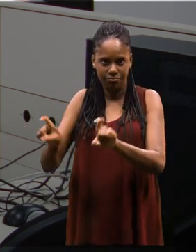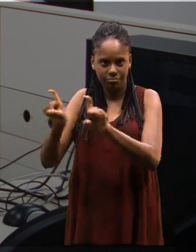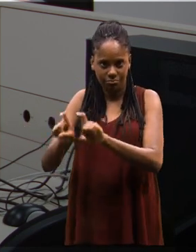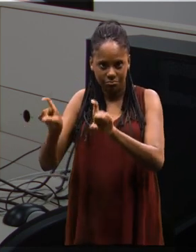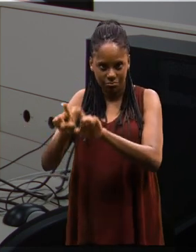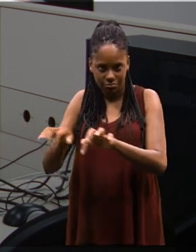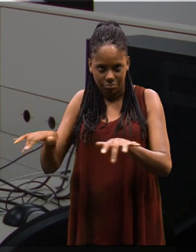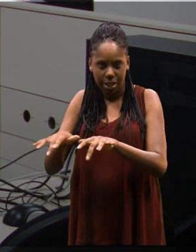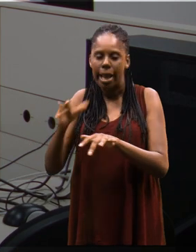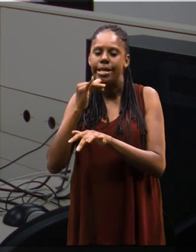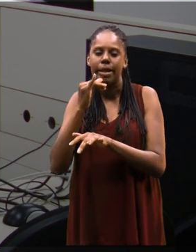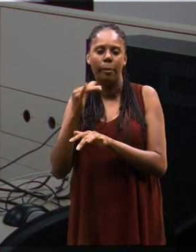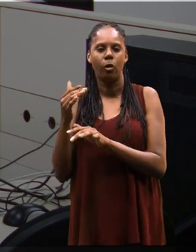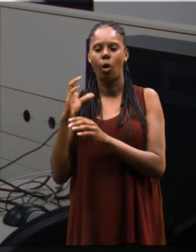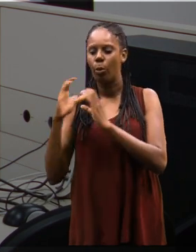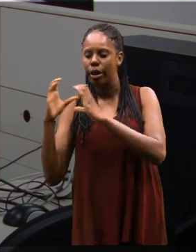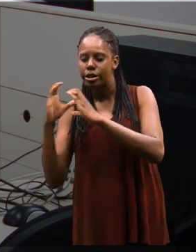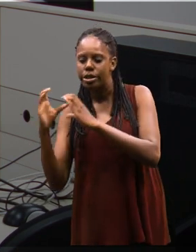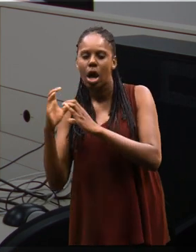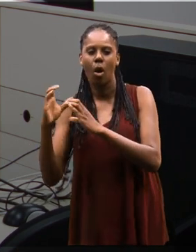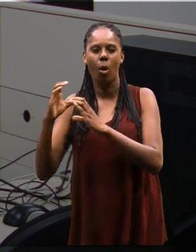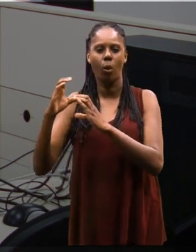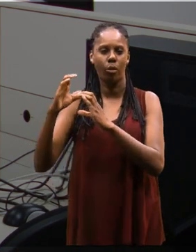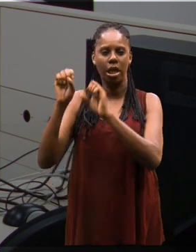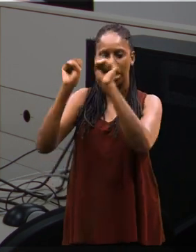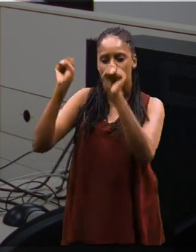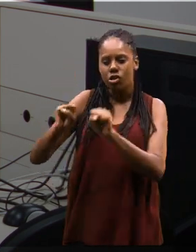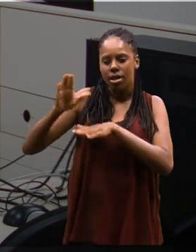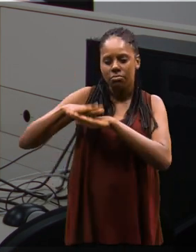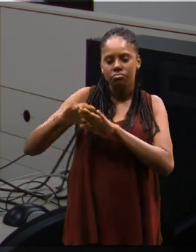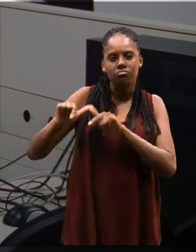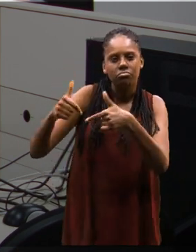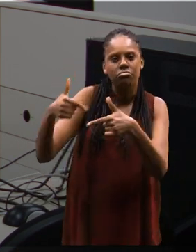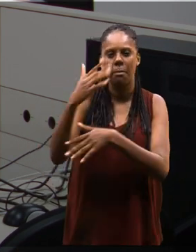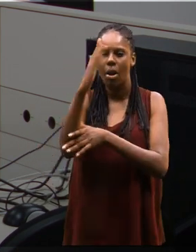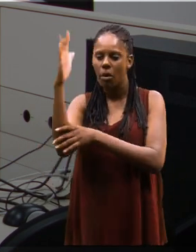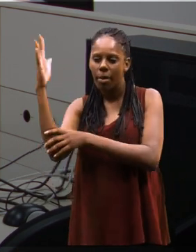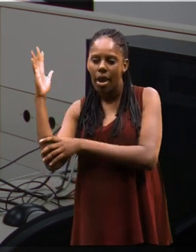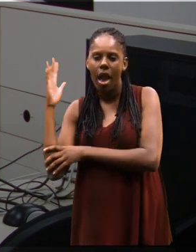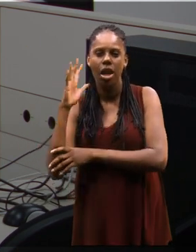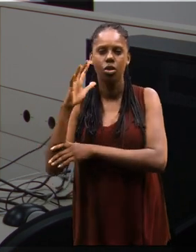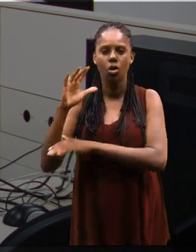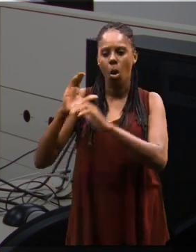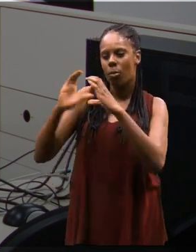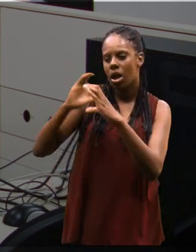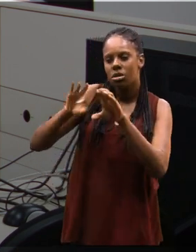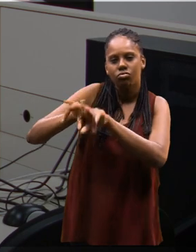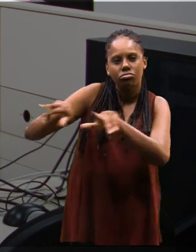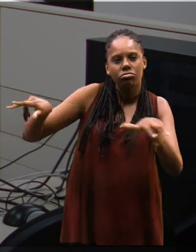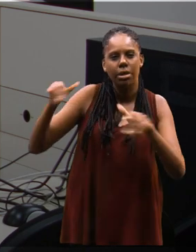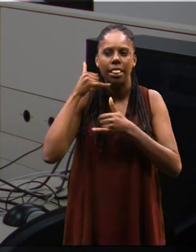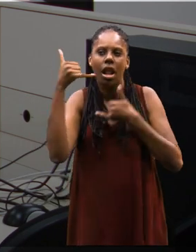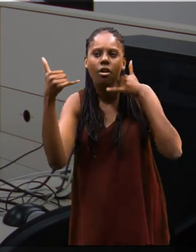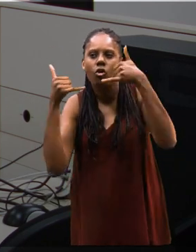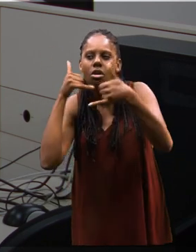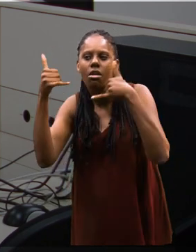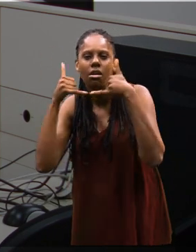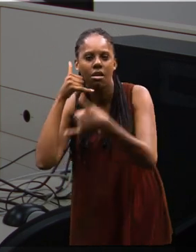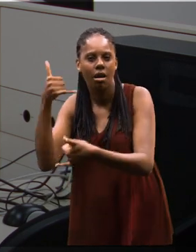com tecnologias aplicadas à área de comunicação, inteligência artificial, no meio ambiente, meios de comunicação,